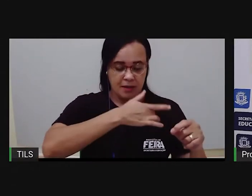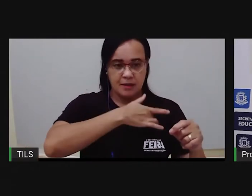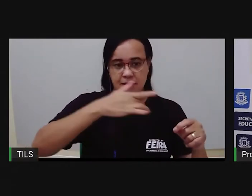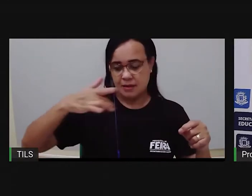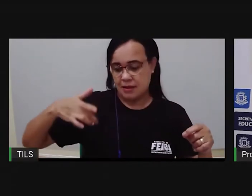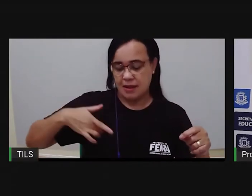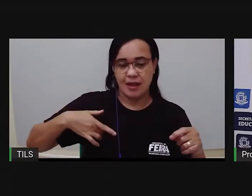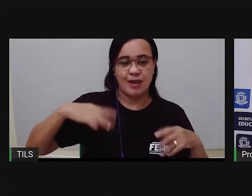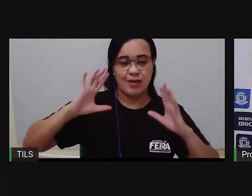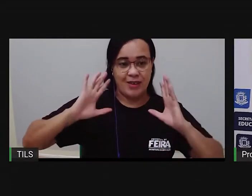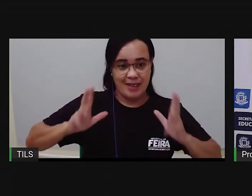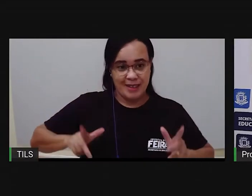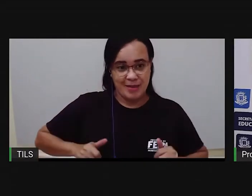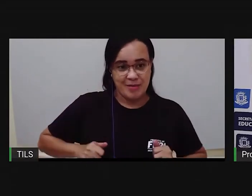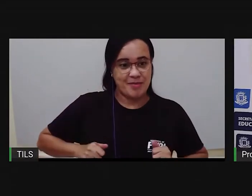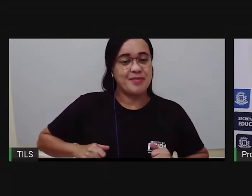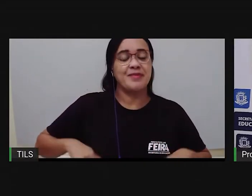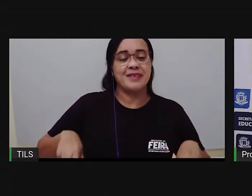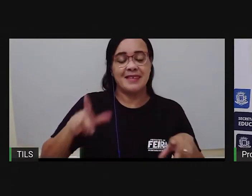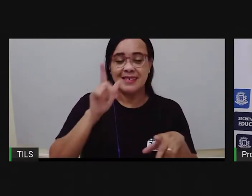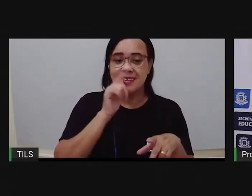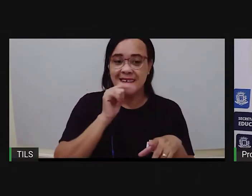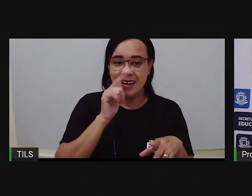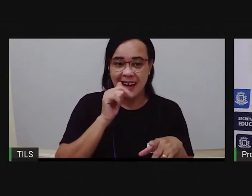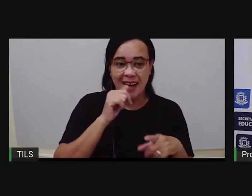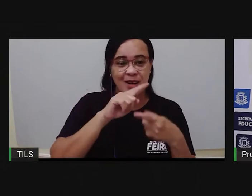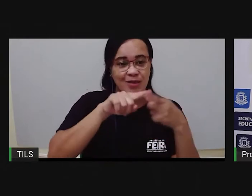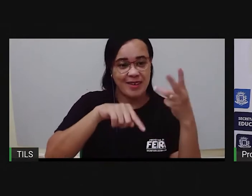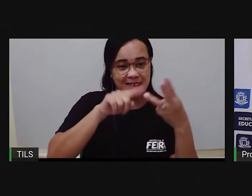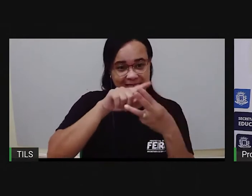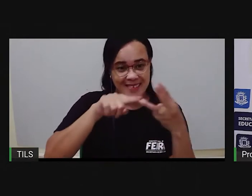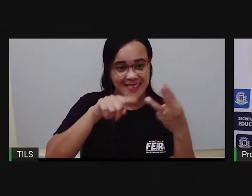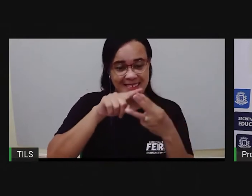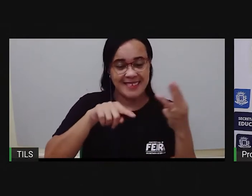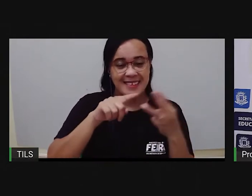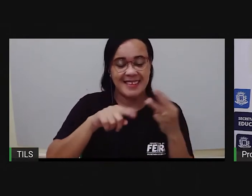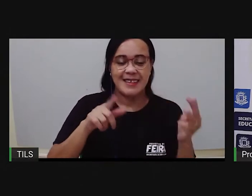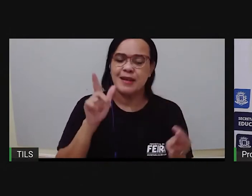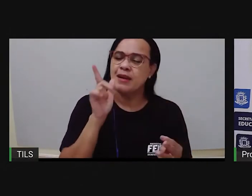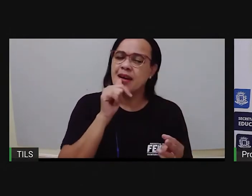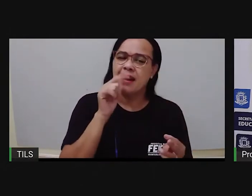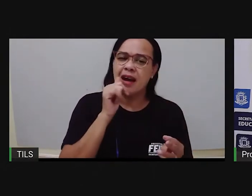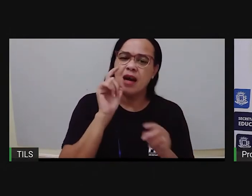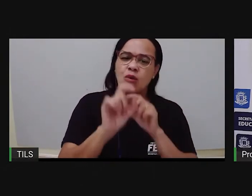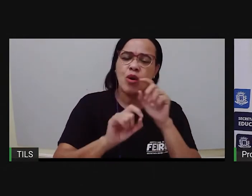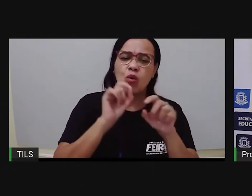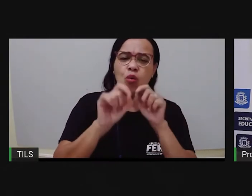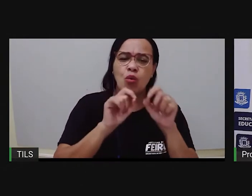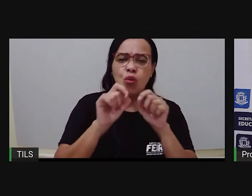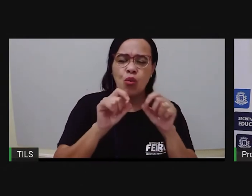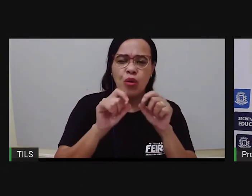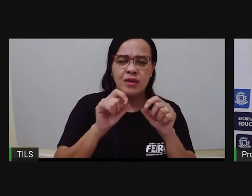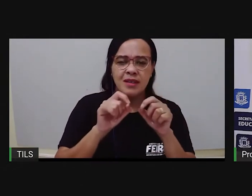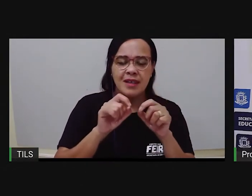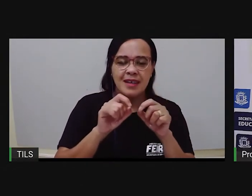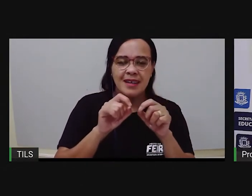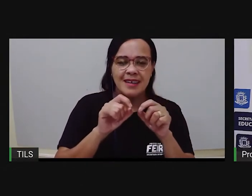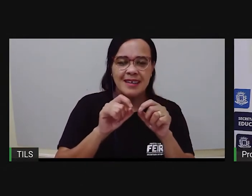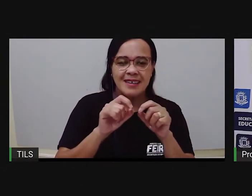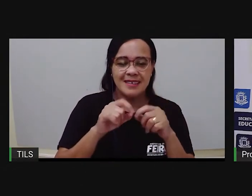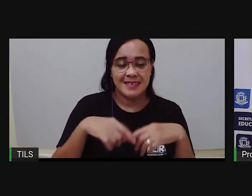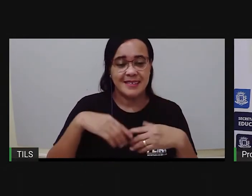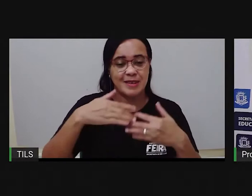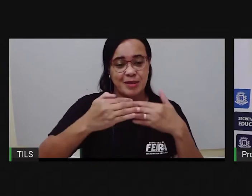higiene e água. Como é que a água, o que é que a água influencia nesse